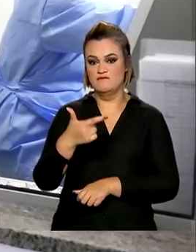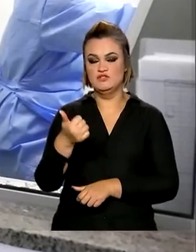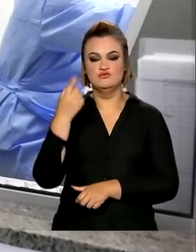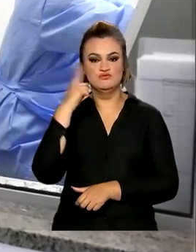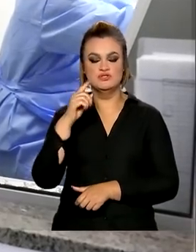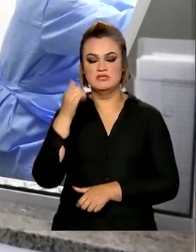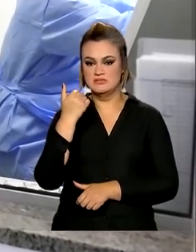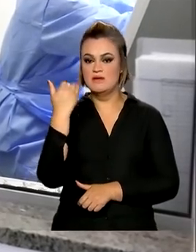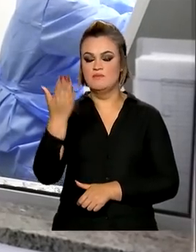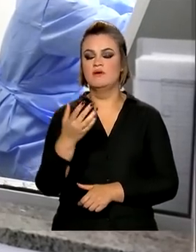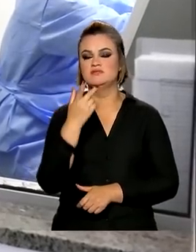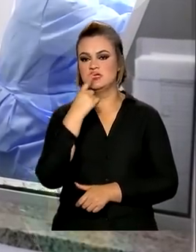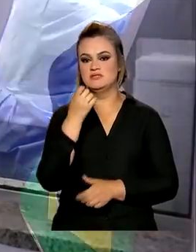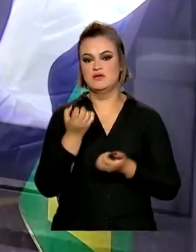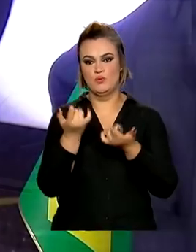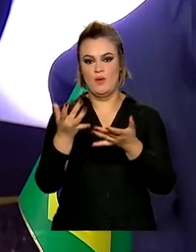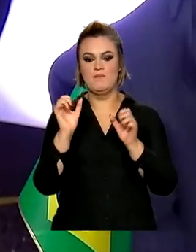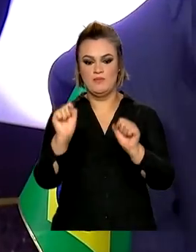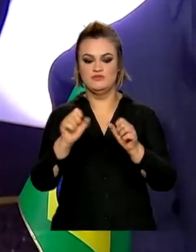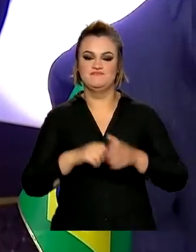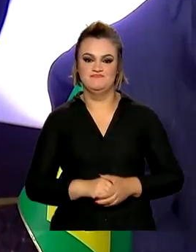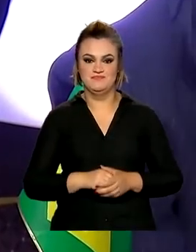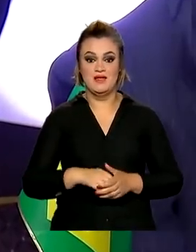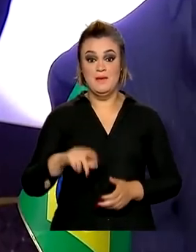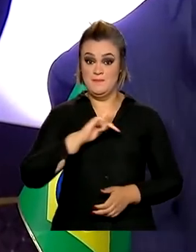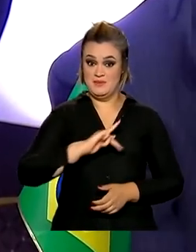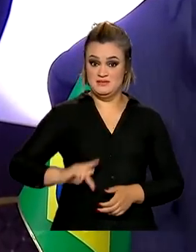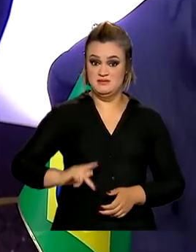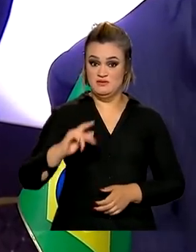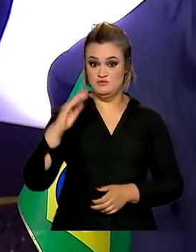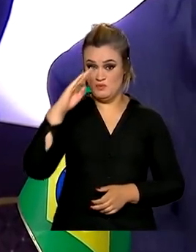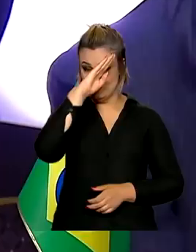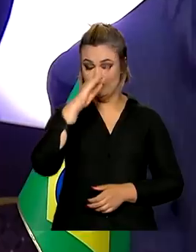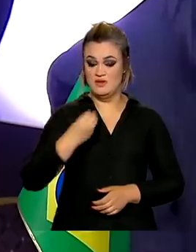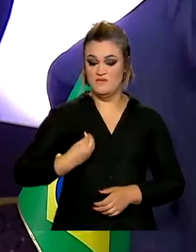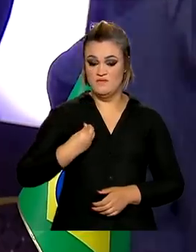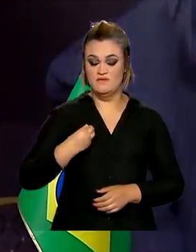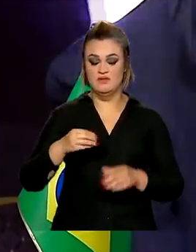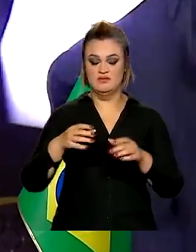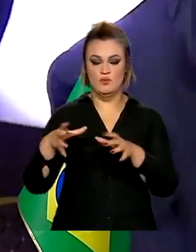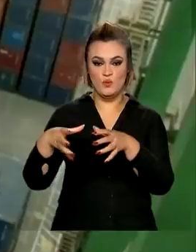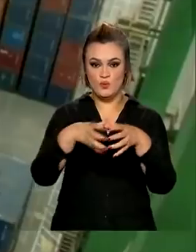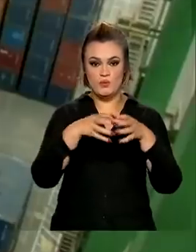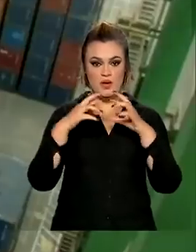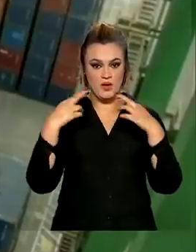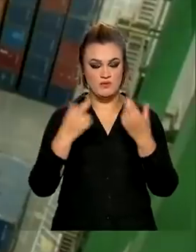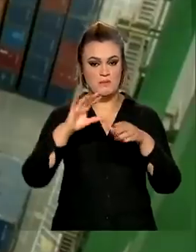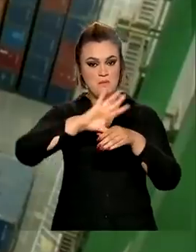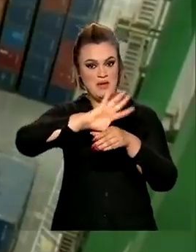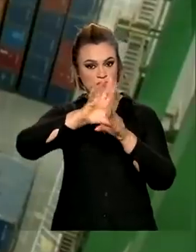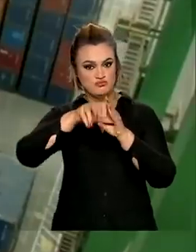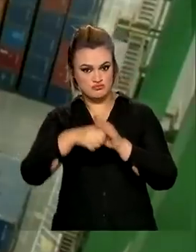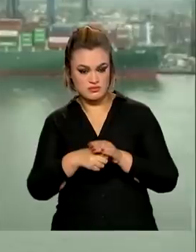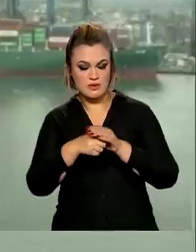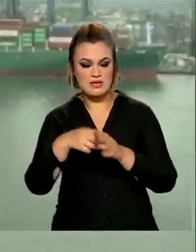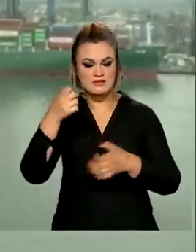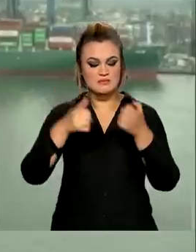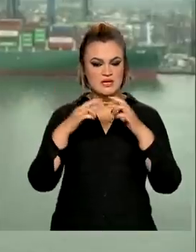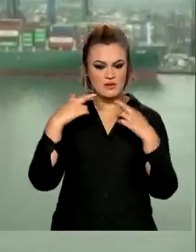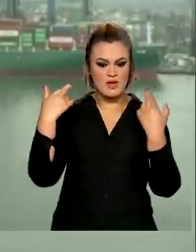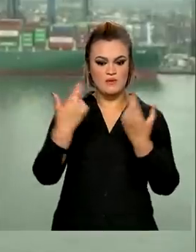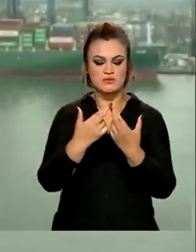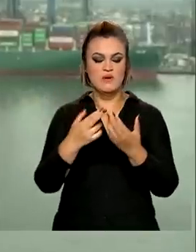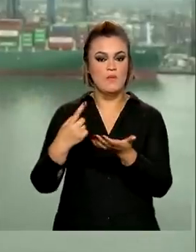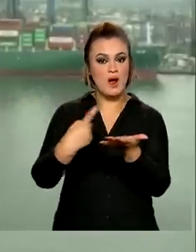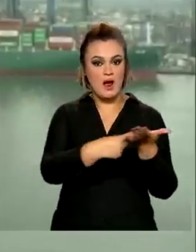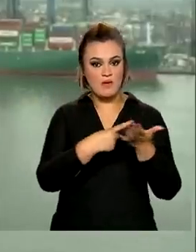sangue por 21 dias. Presidente Jair Bolsonaro participa hoje da Cúpula do Mercosul. Na prévia da reunião, Bloco